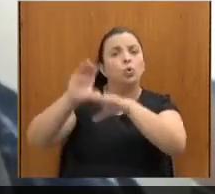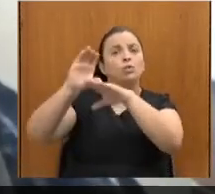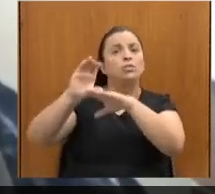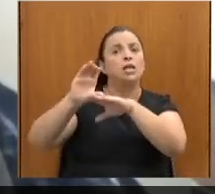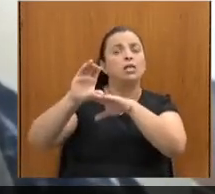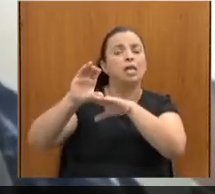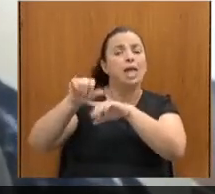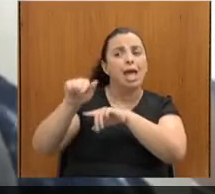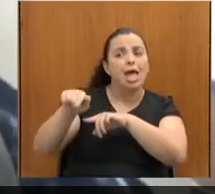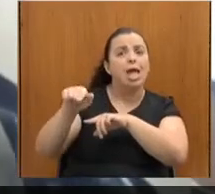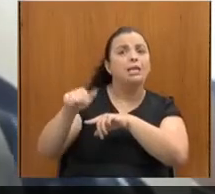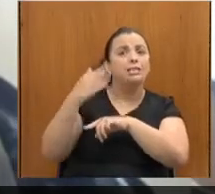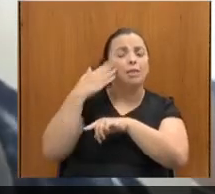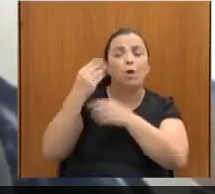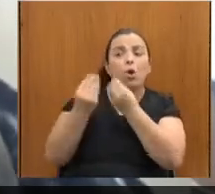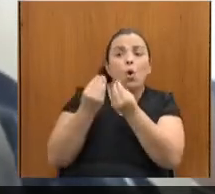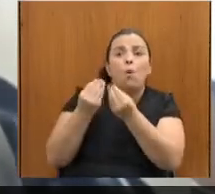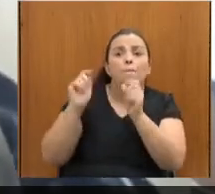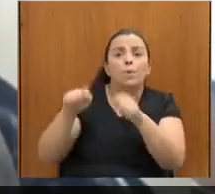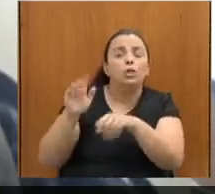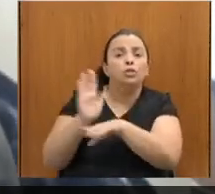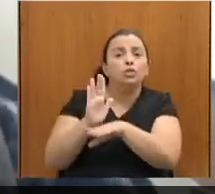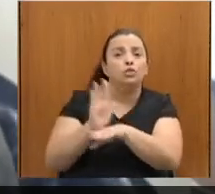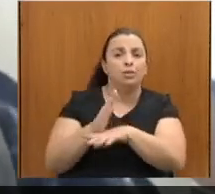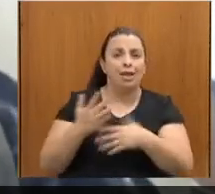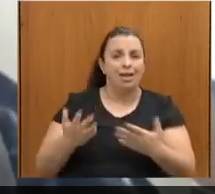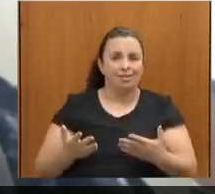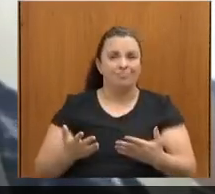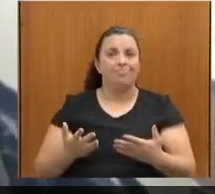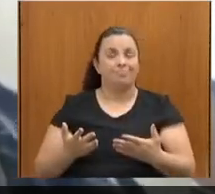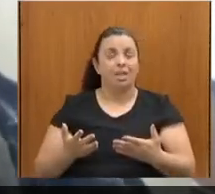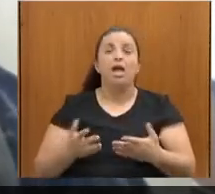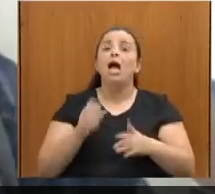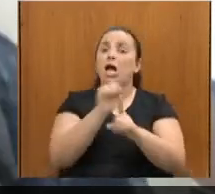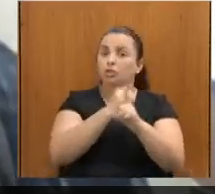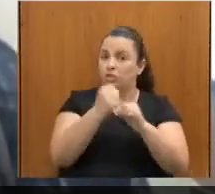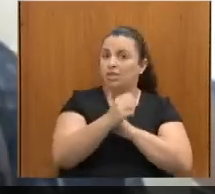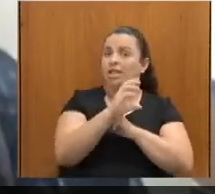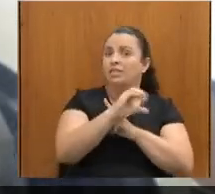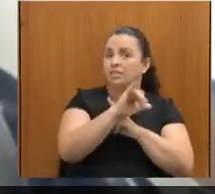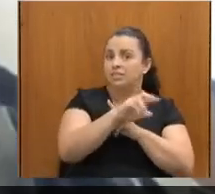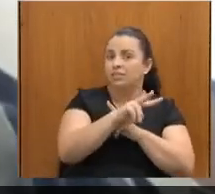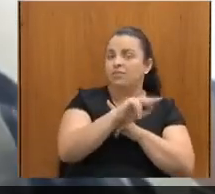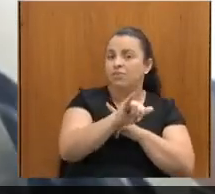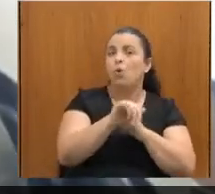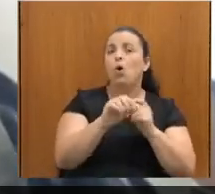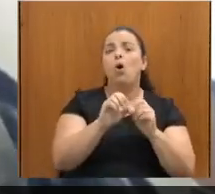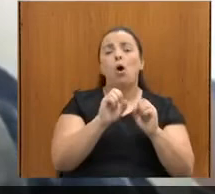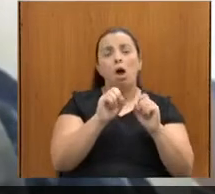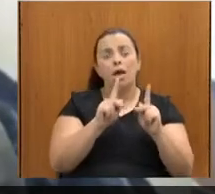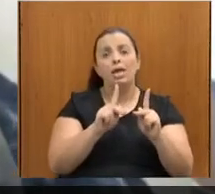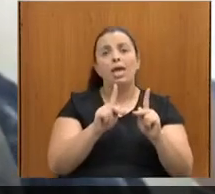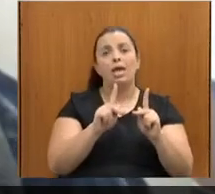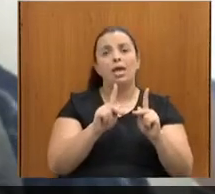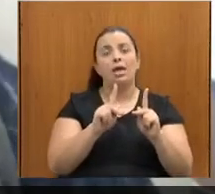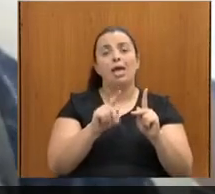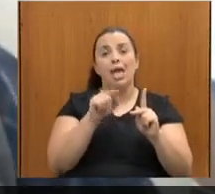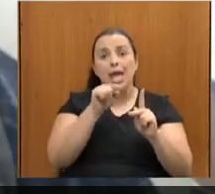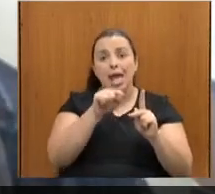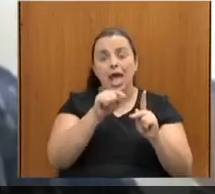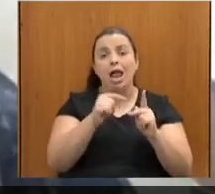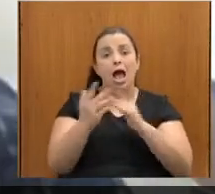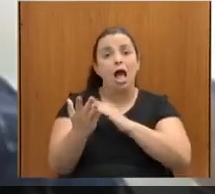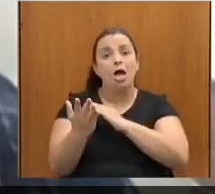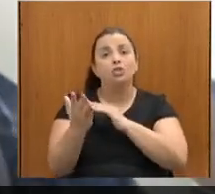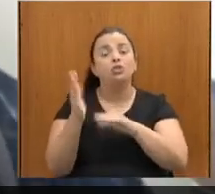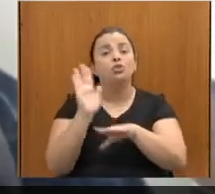porque, principalmente, a participação da sociedade civil, ela orienta o trabalho de vocês, deputados, ela orienta todo o